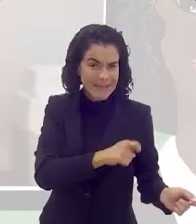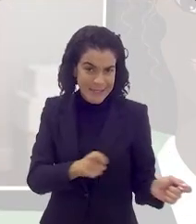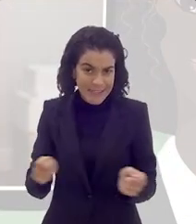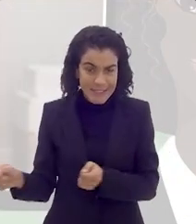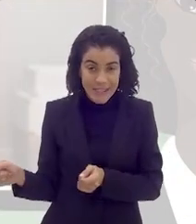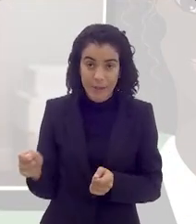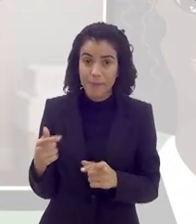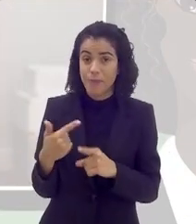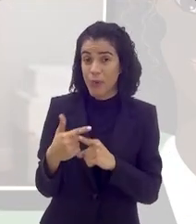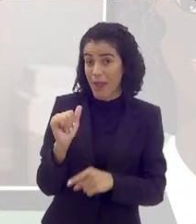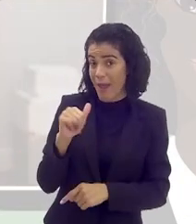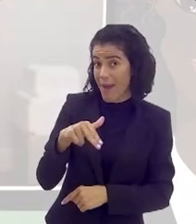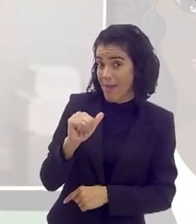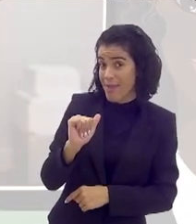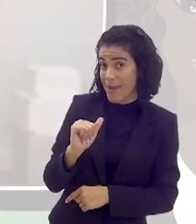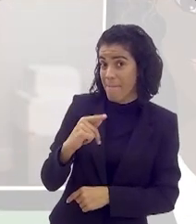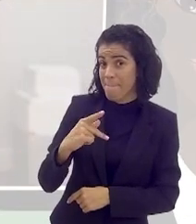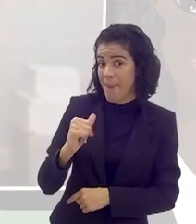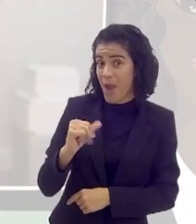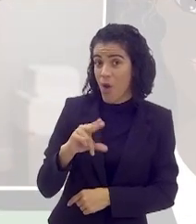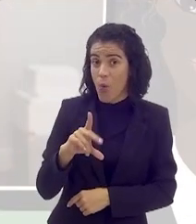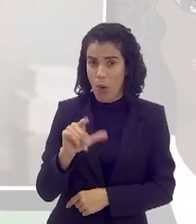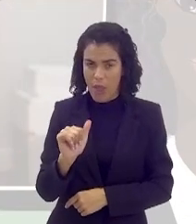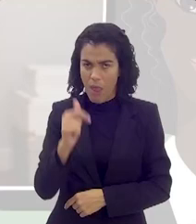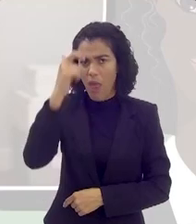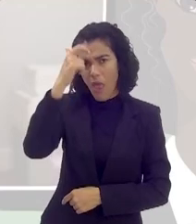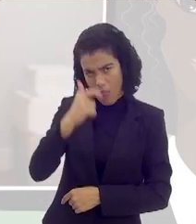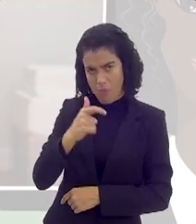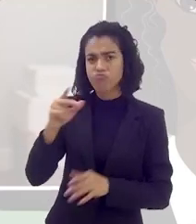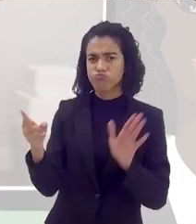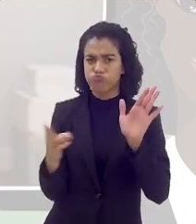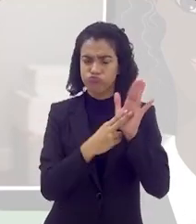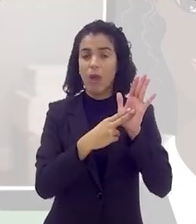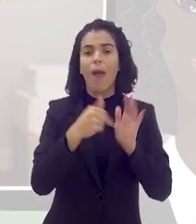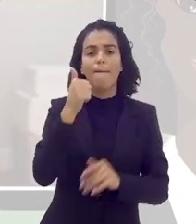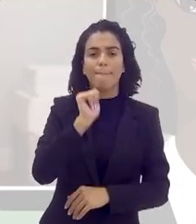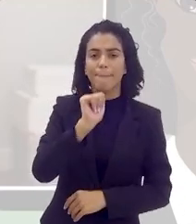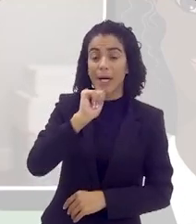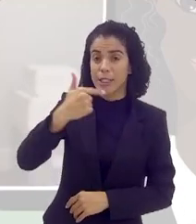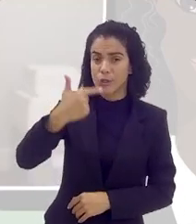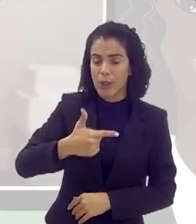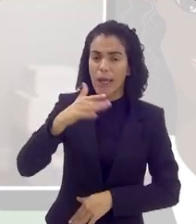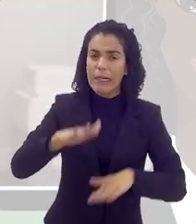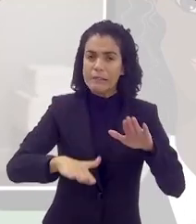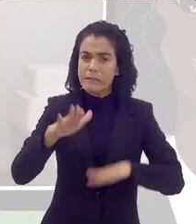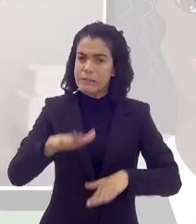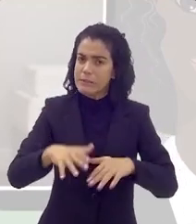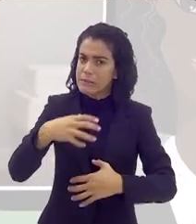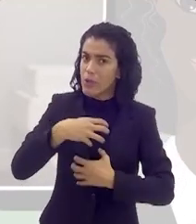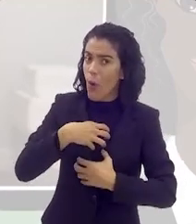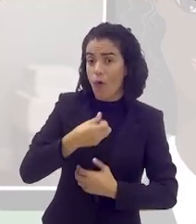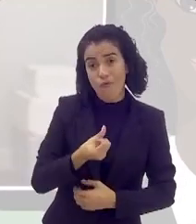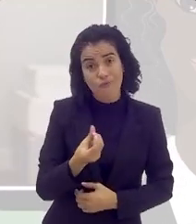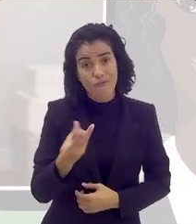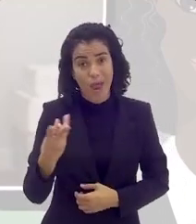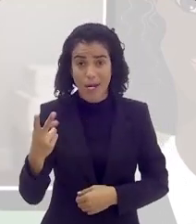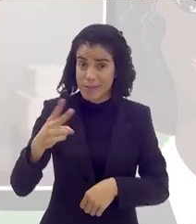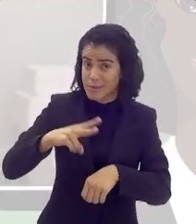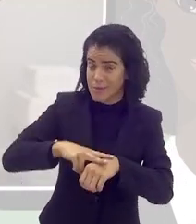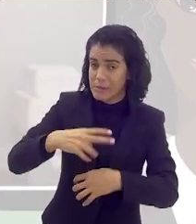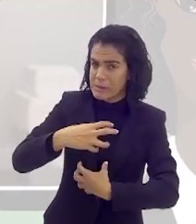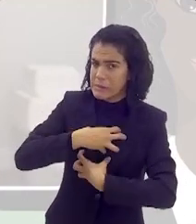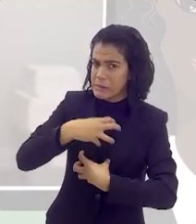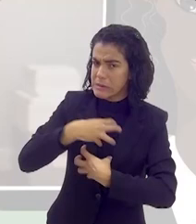a dia, porque a Ana Paula falou que é madrasta, né? Às vezes se sente, às vezes ou muitas